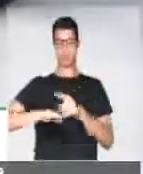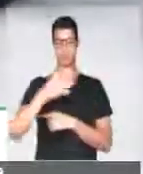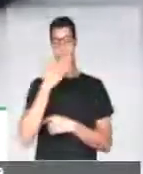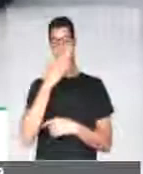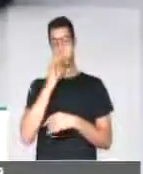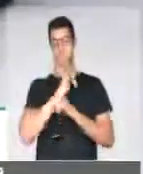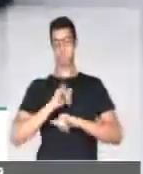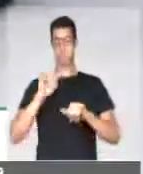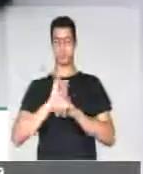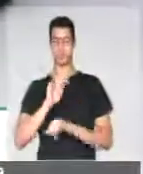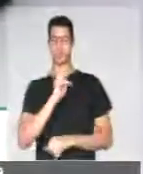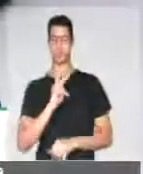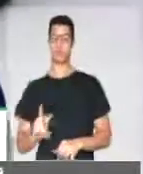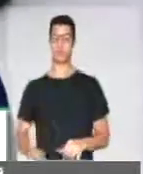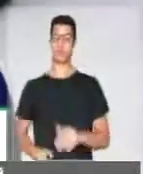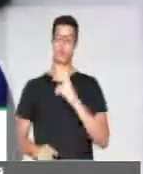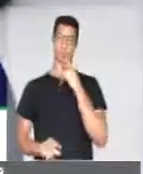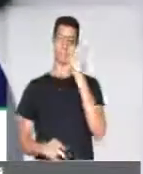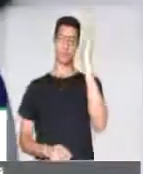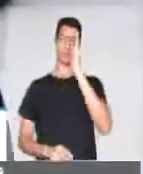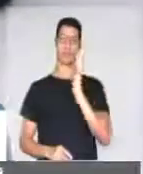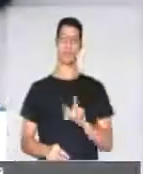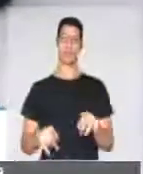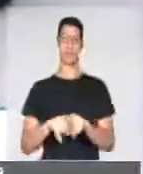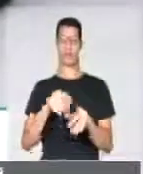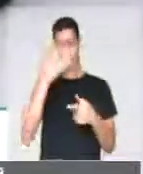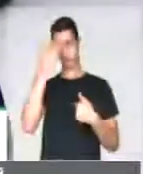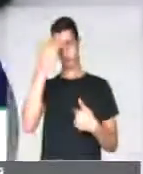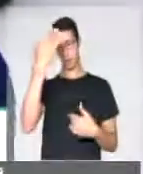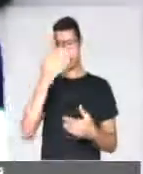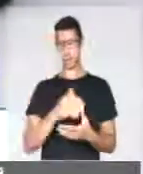Peço a divulgação, senhor presidente, na voz do Brasil. Muito obrigada. Deferido. Obrigado. Obrigado. Obrigado.